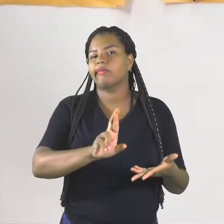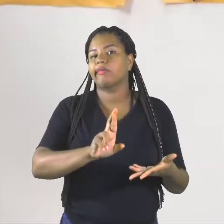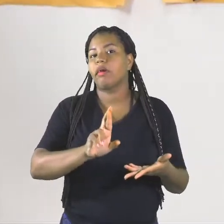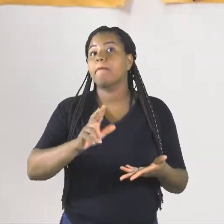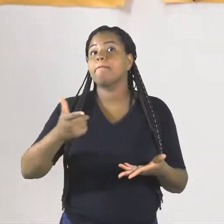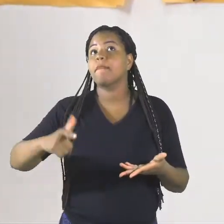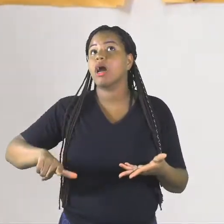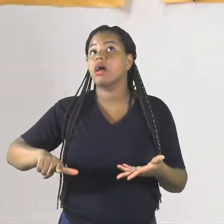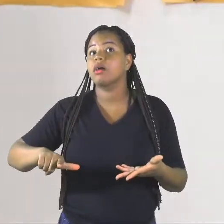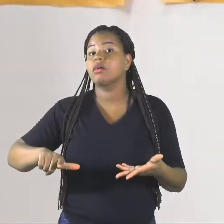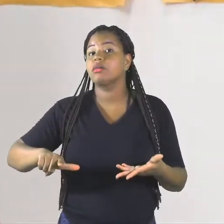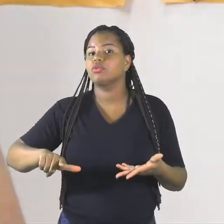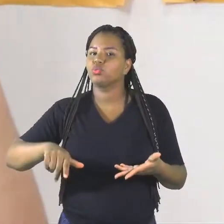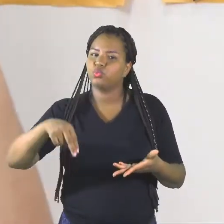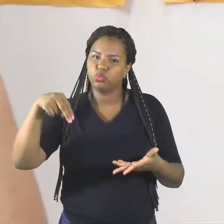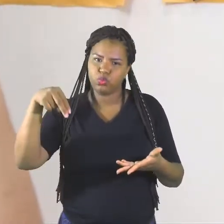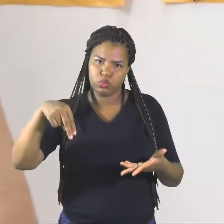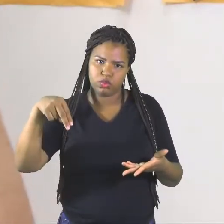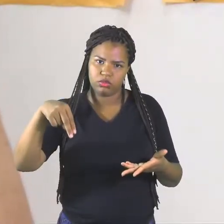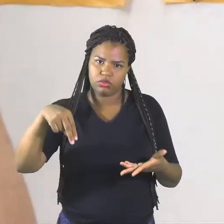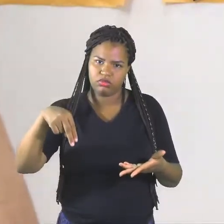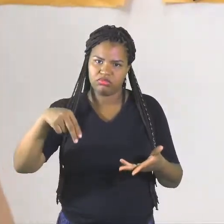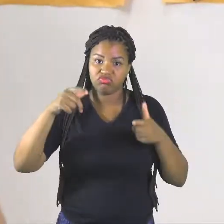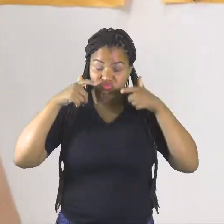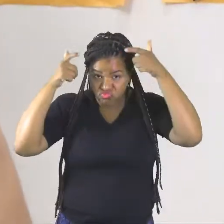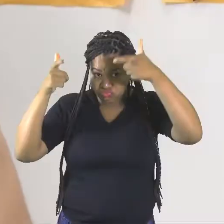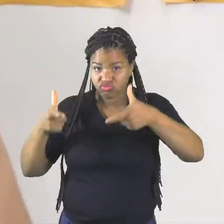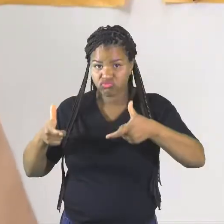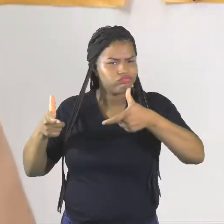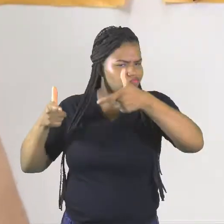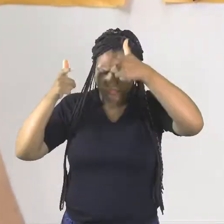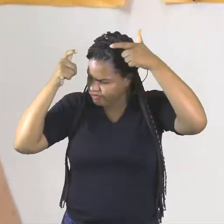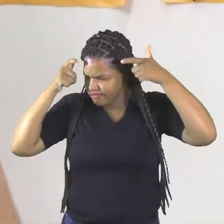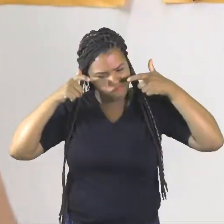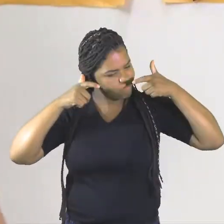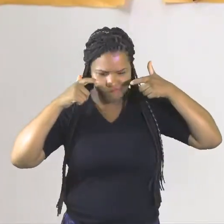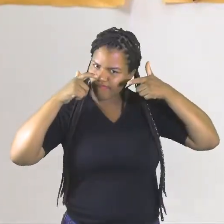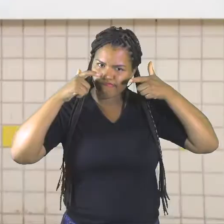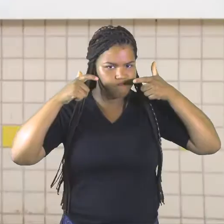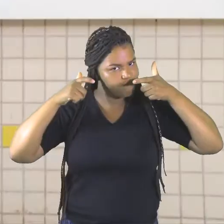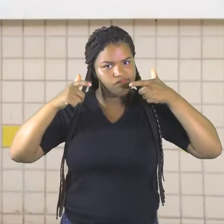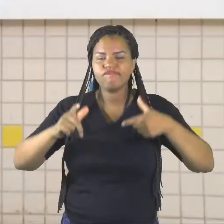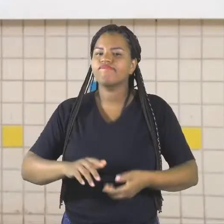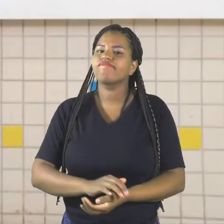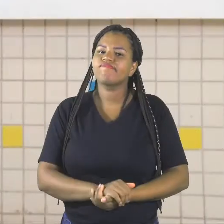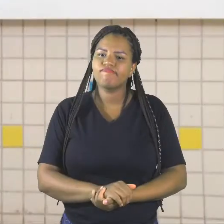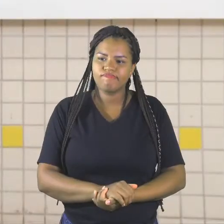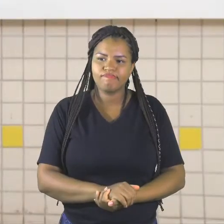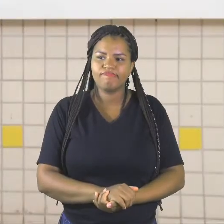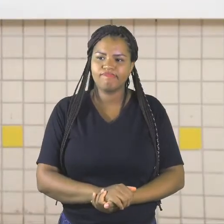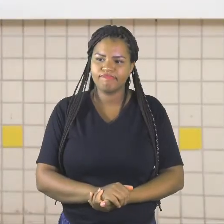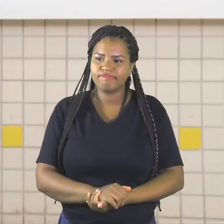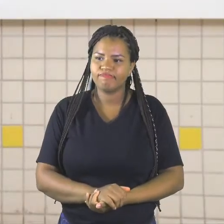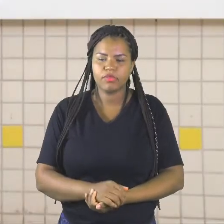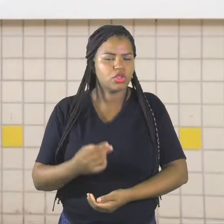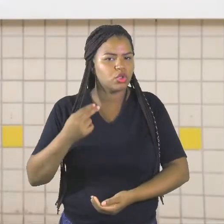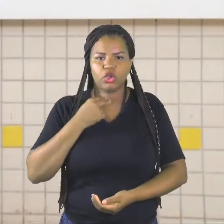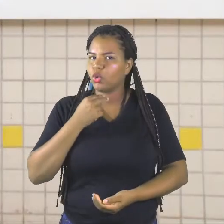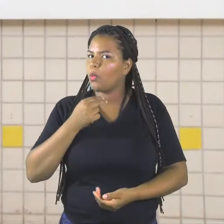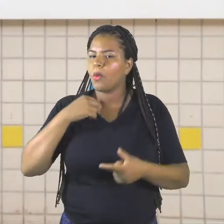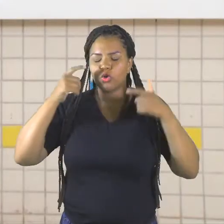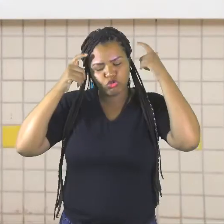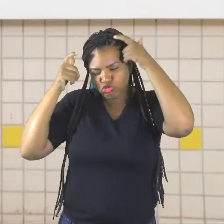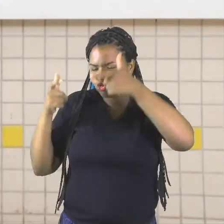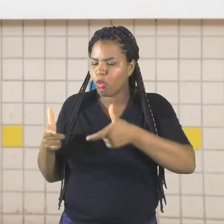mais? O N. Tira o chapéu? Não tira o chapéu. Eu não posso tirar o chapéu pra essas